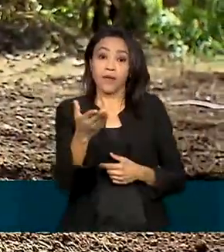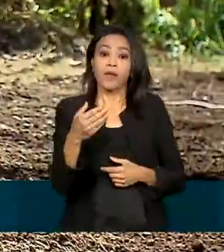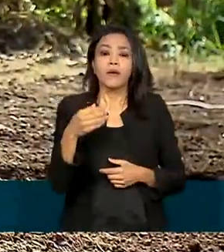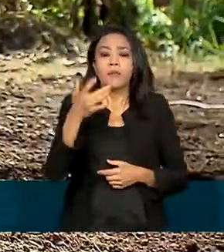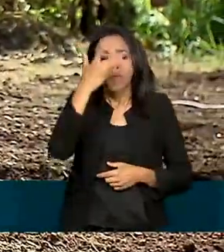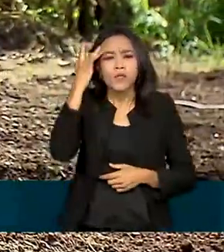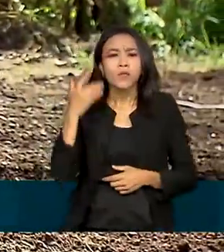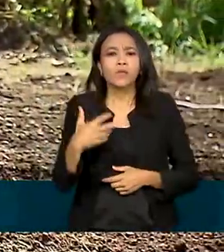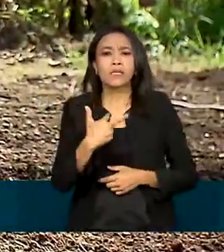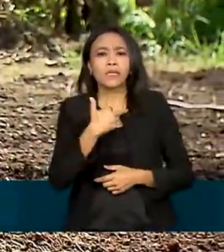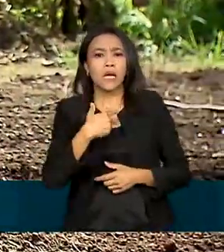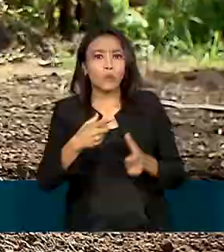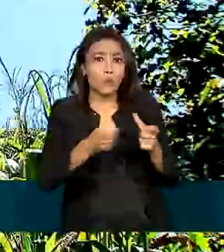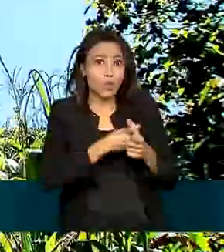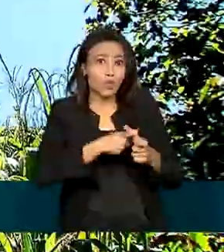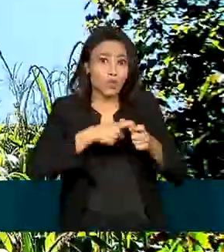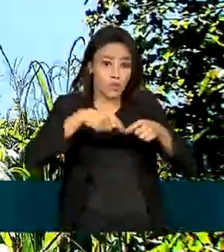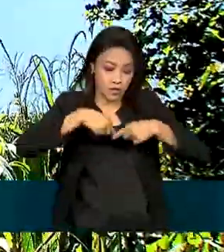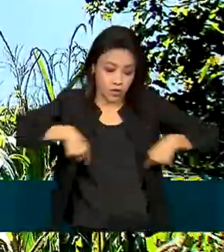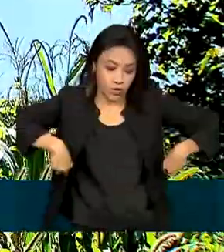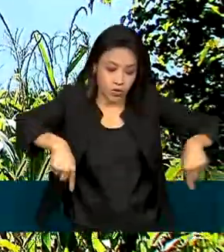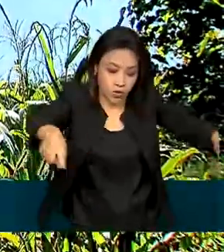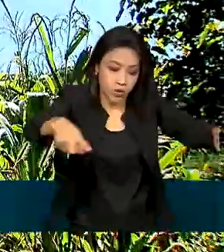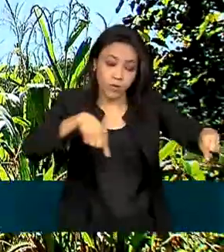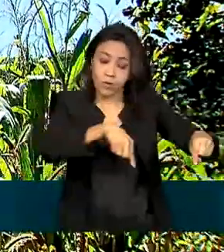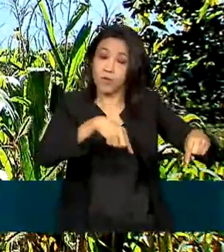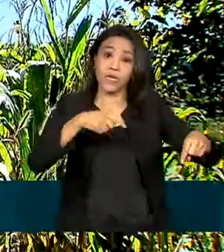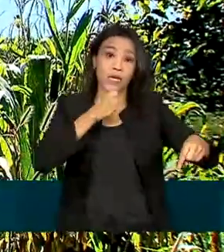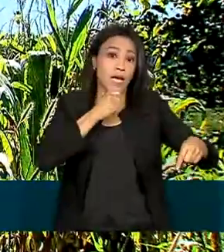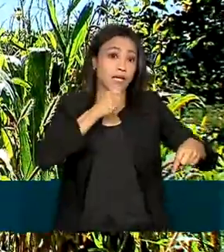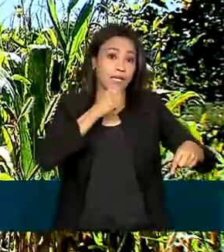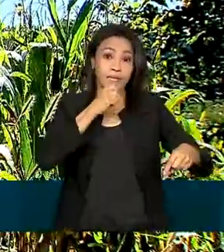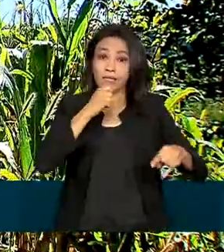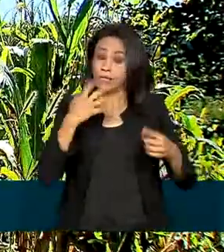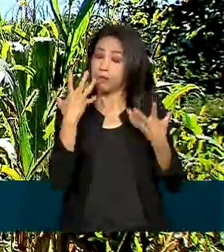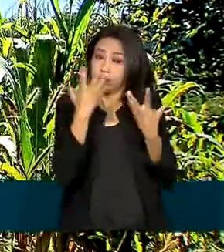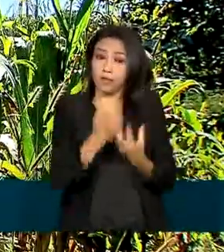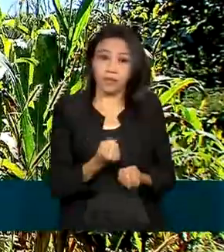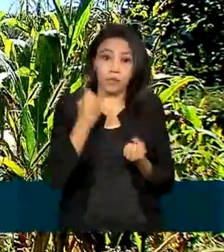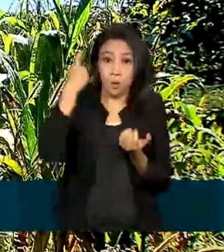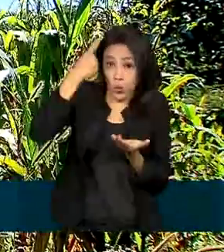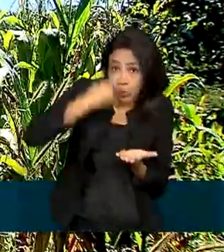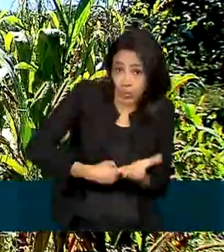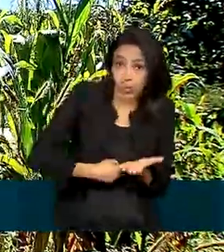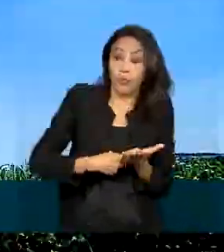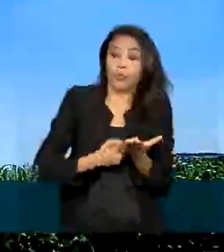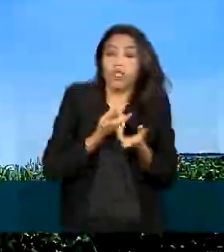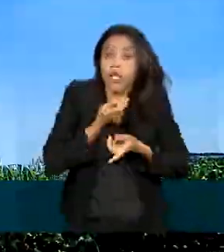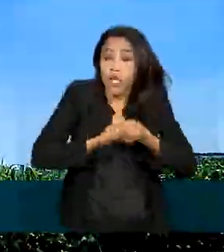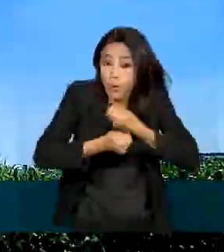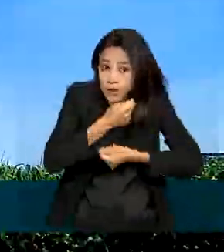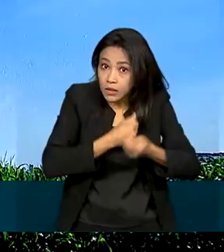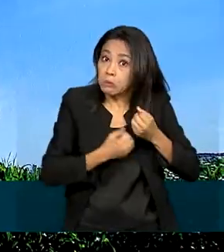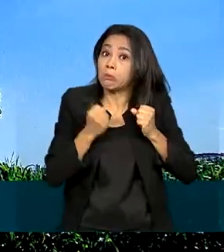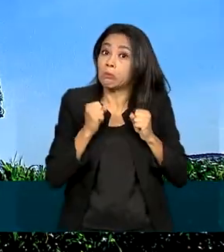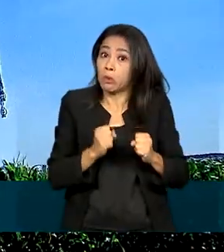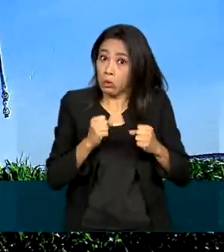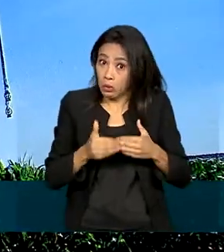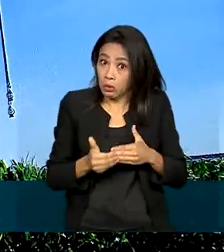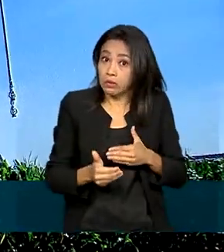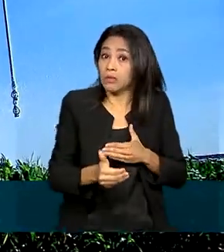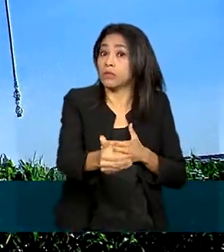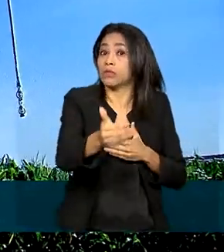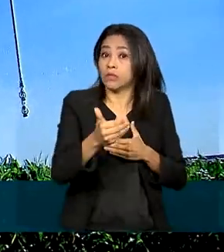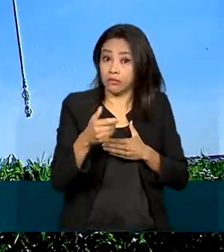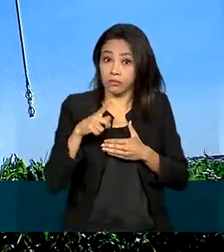inadimplentes na área da Codevasf que não fizeram adesão ao programa de renegociação ficam sujeitos a sanções